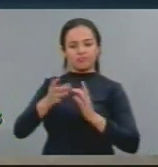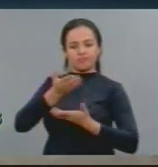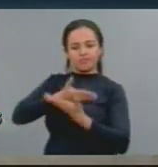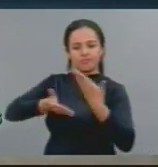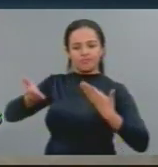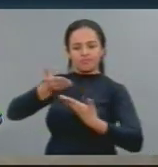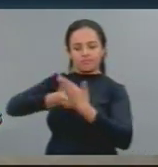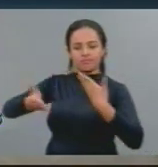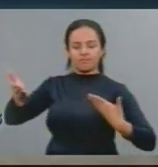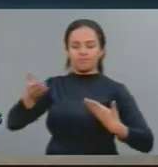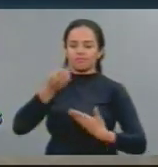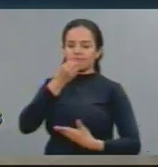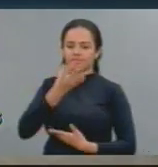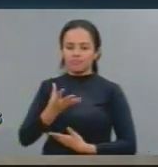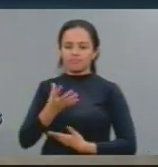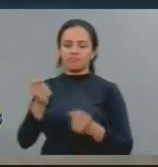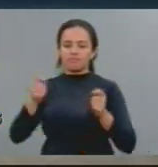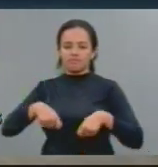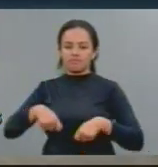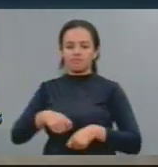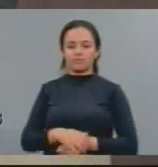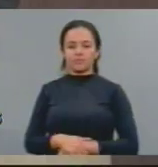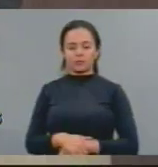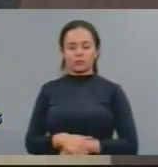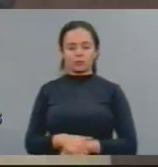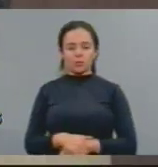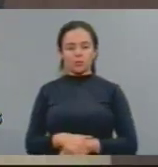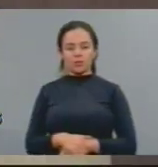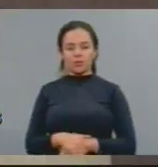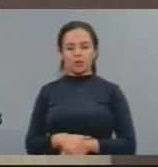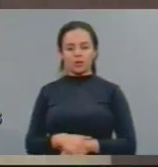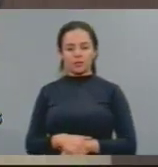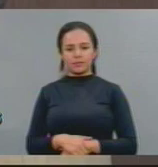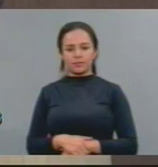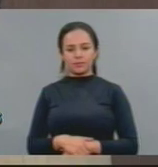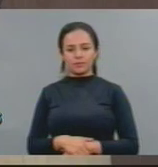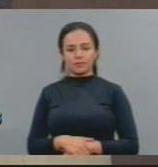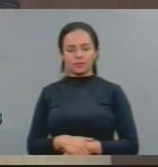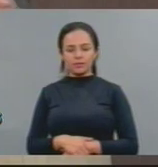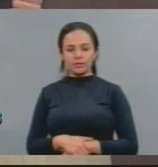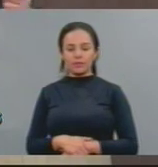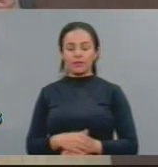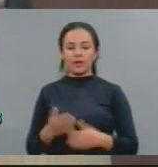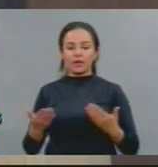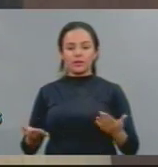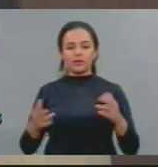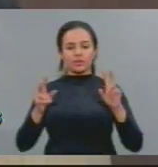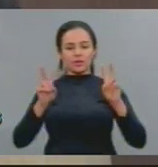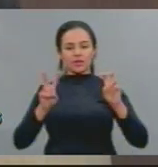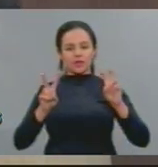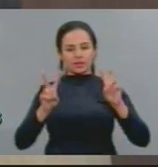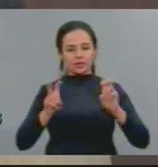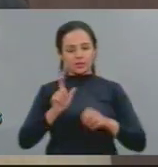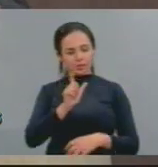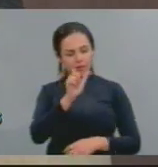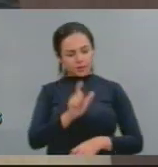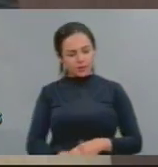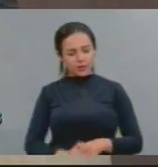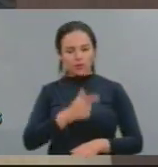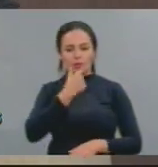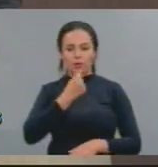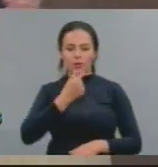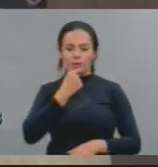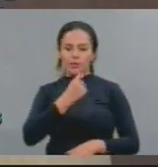tenho dúvida que seria o modelo ideal. Deputado, estamos tratando aqui da morte de um ser humano.